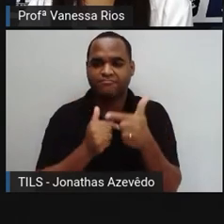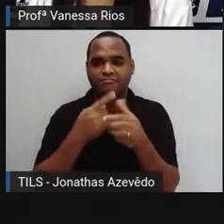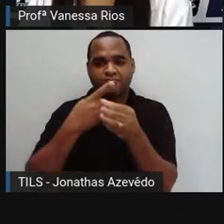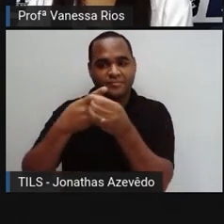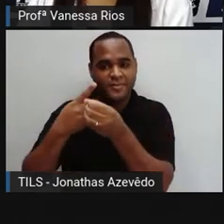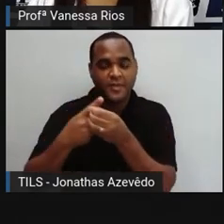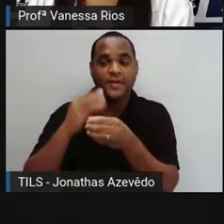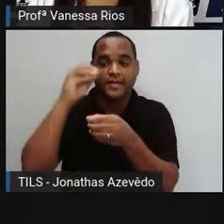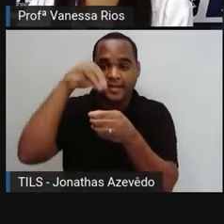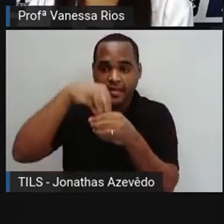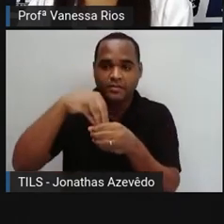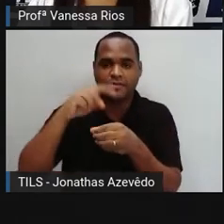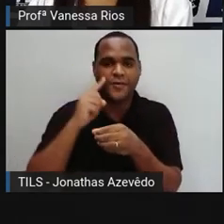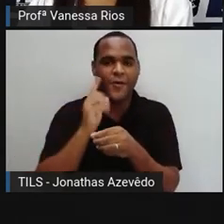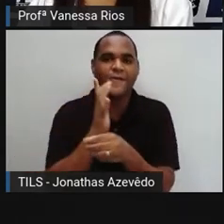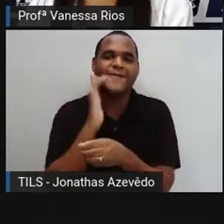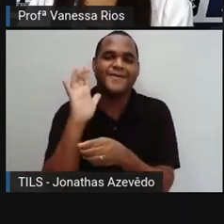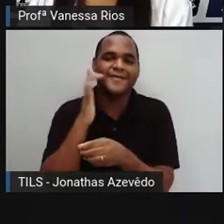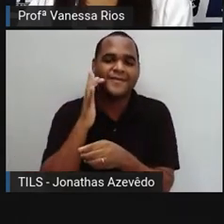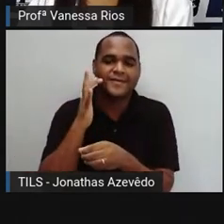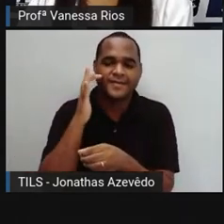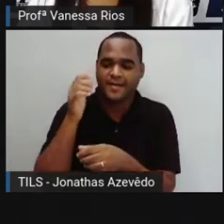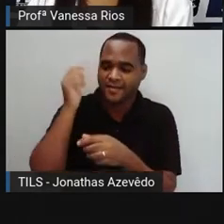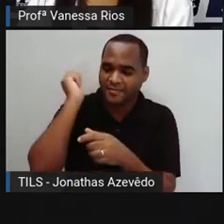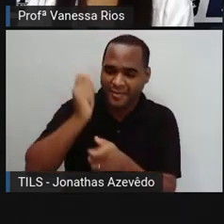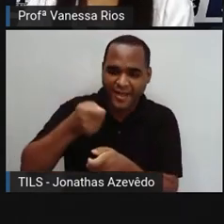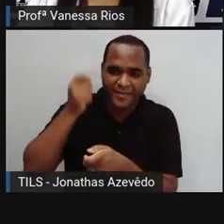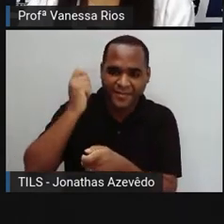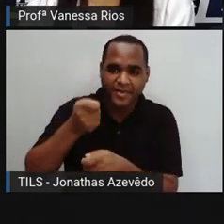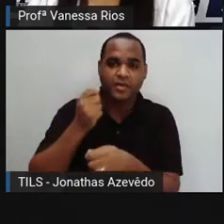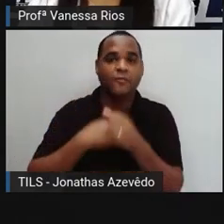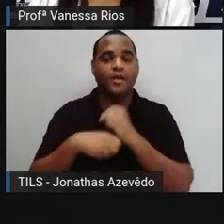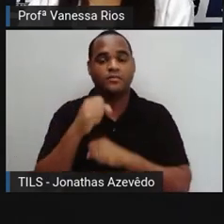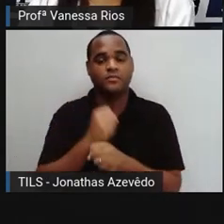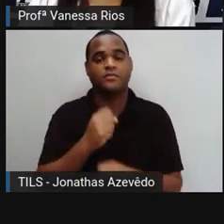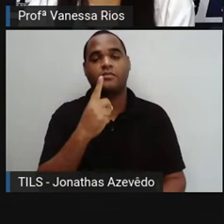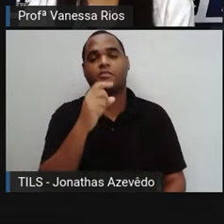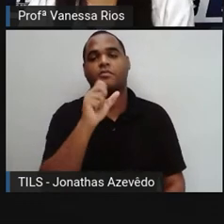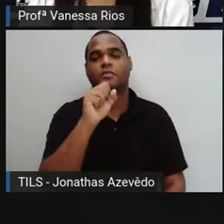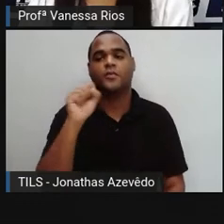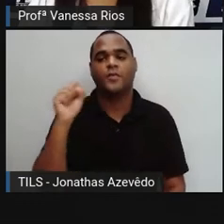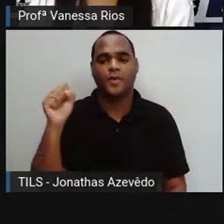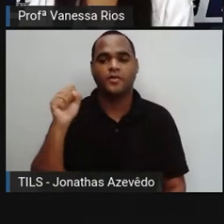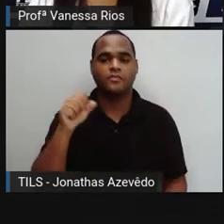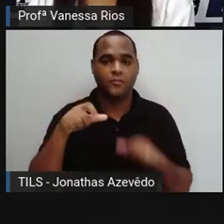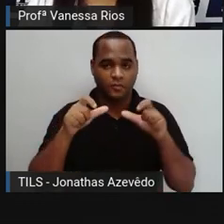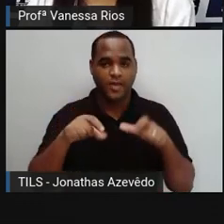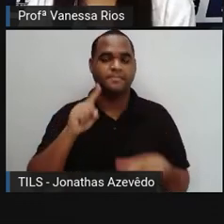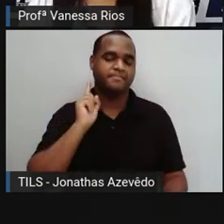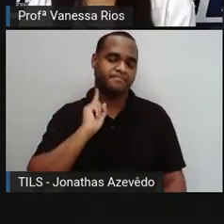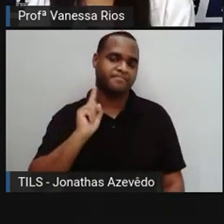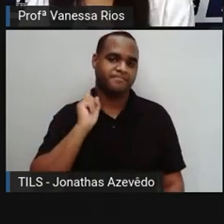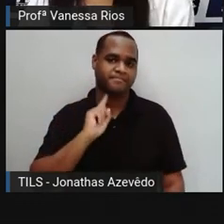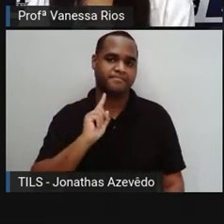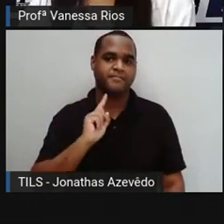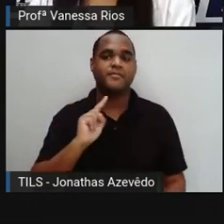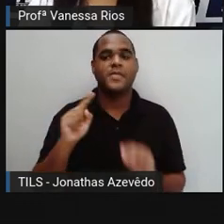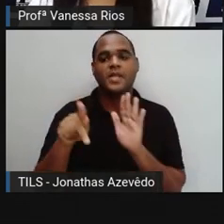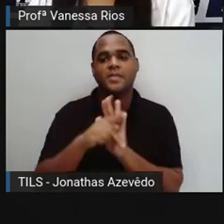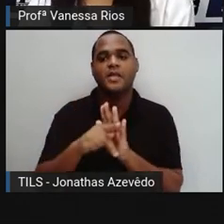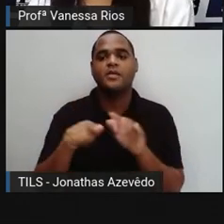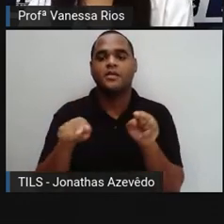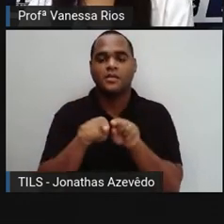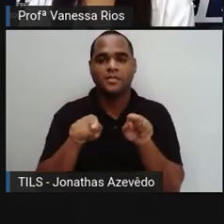de uma mina de ouro. Fotografia aí de 1888 em Minas Gerais. Pertence também